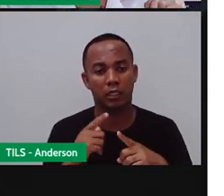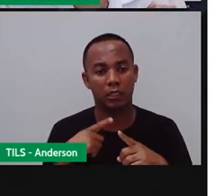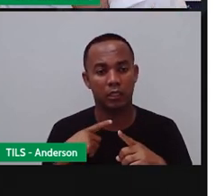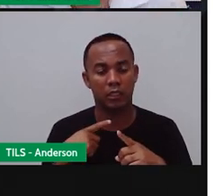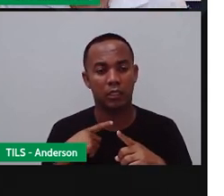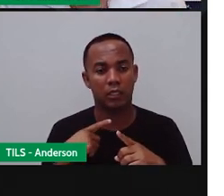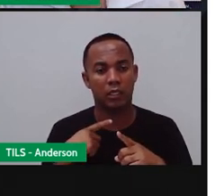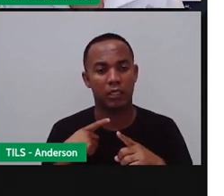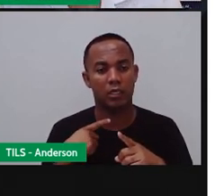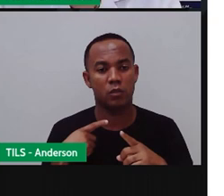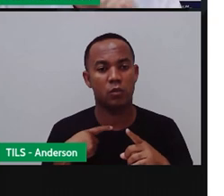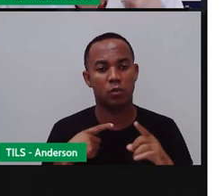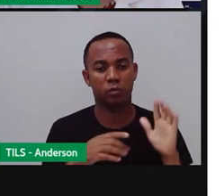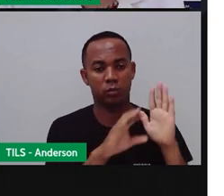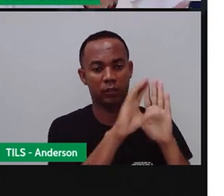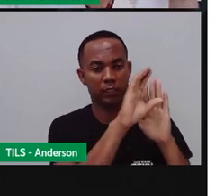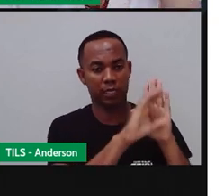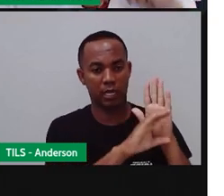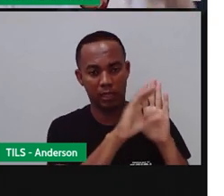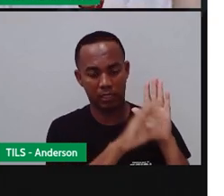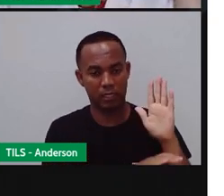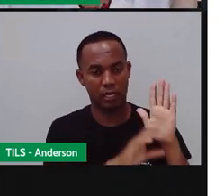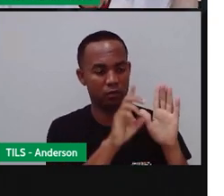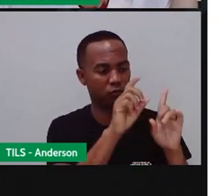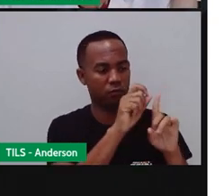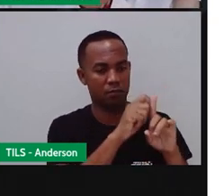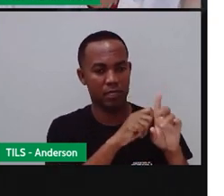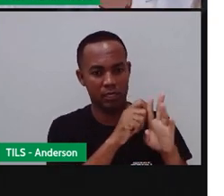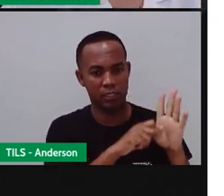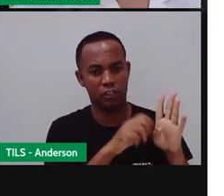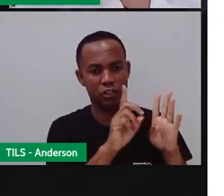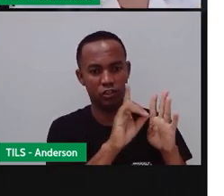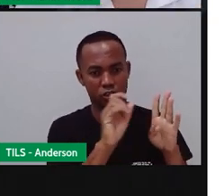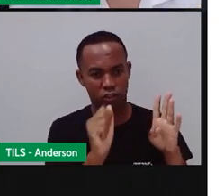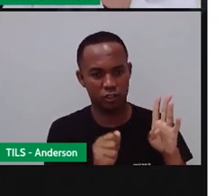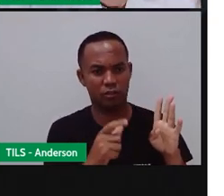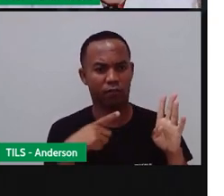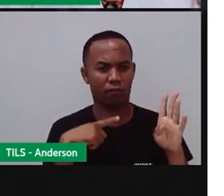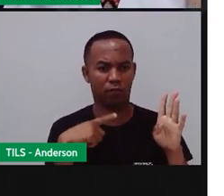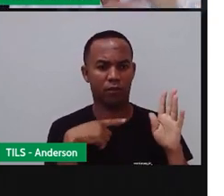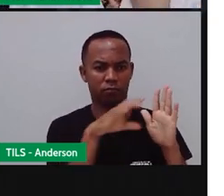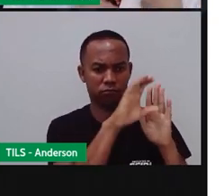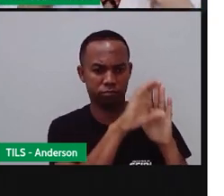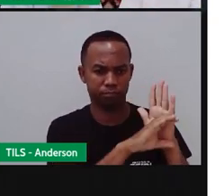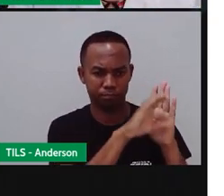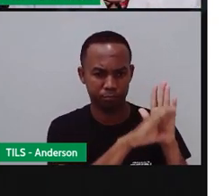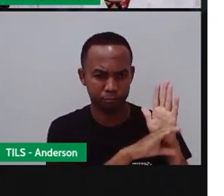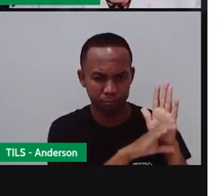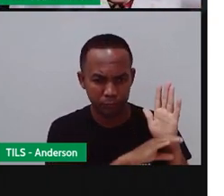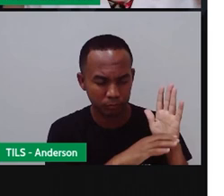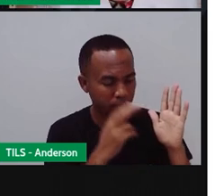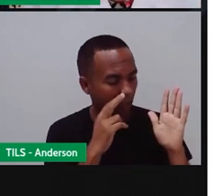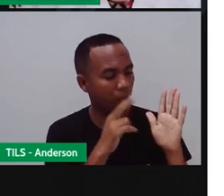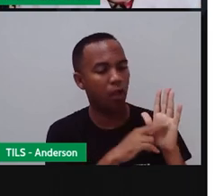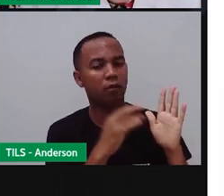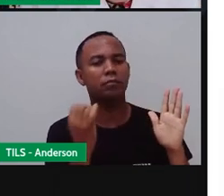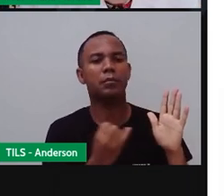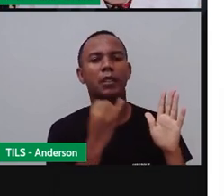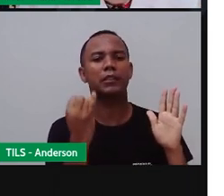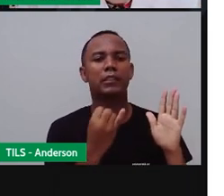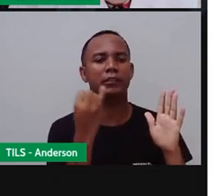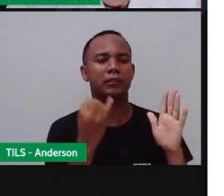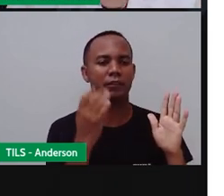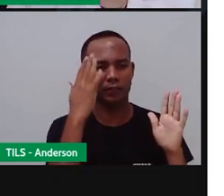calendário. Sem o calendário a gente não iria conseguir. Então aí a gente tem um relógio, que é importante para o tempo. A gente tem um